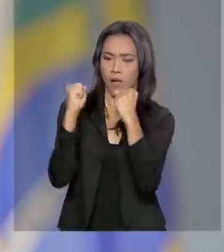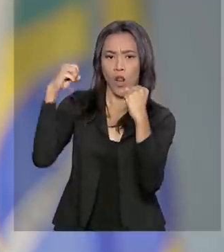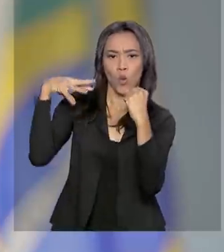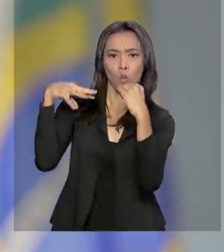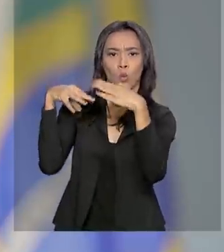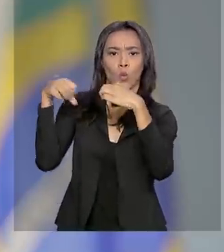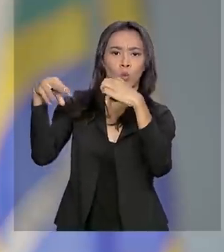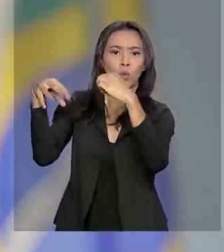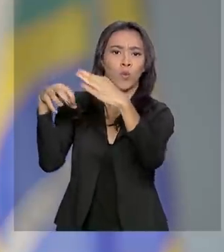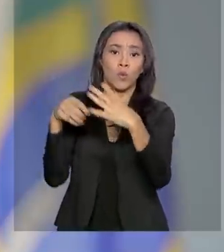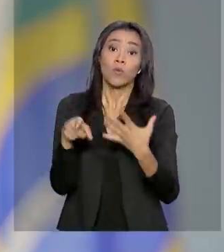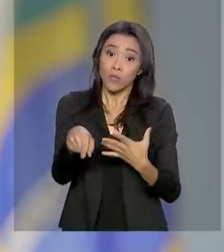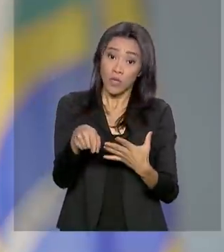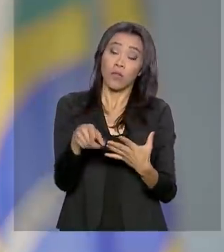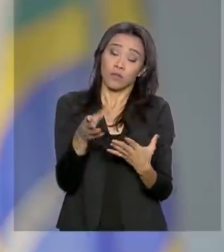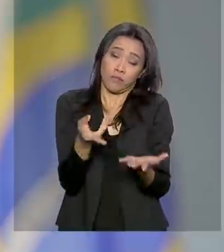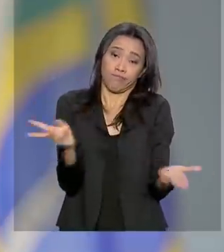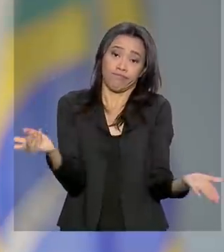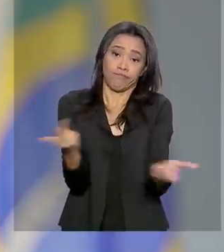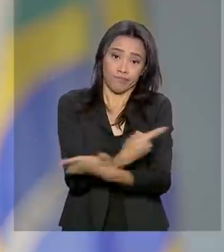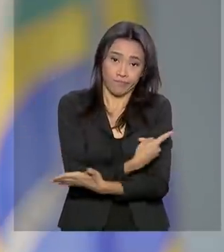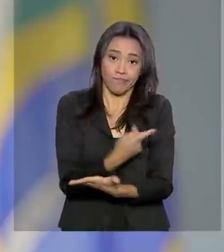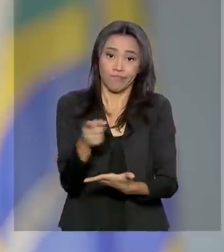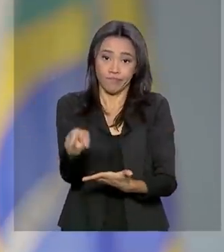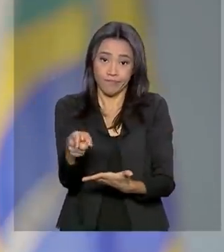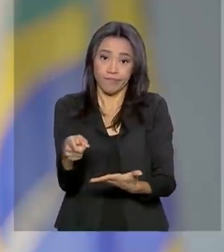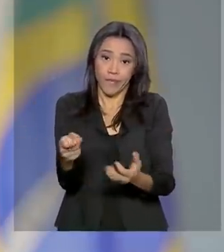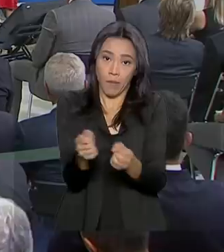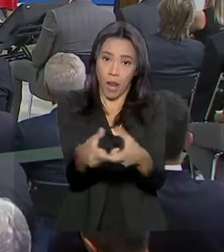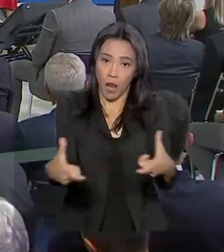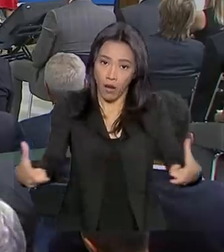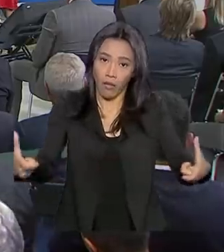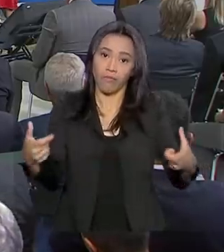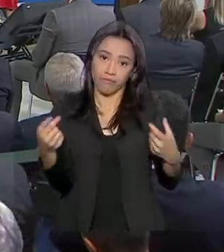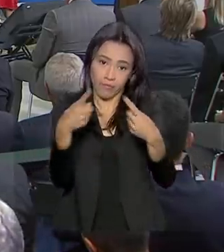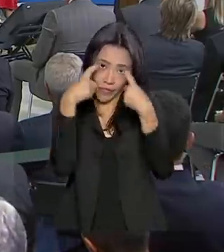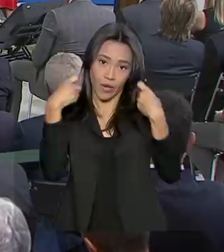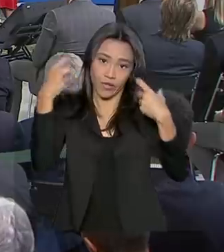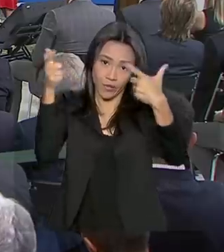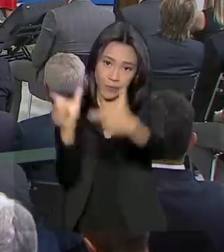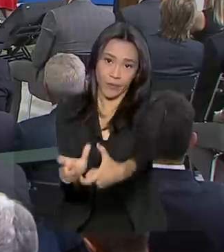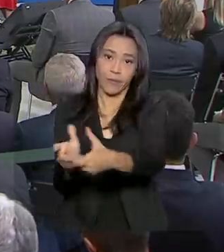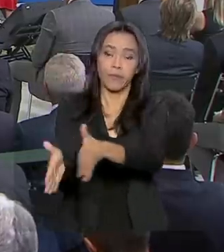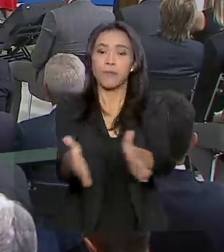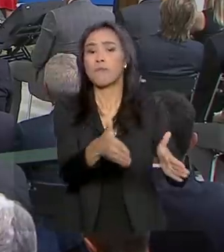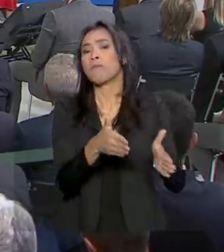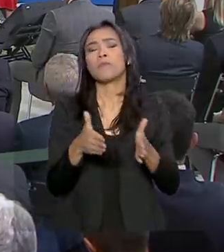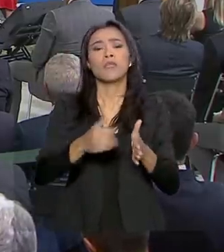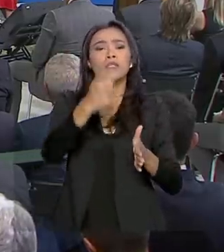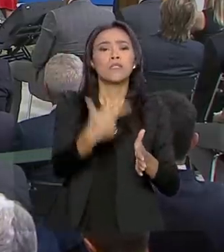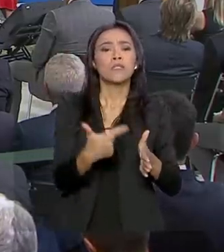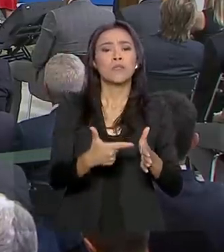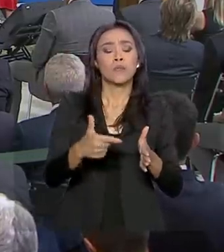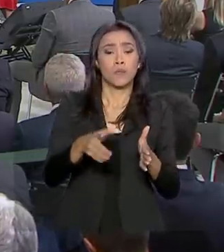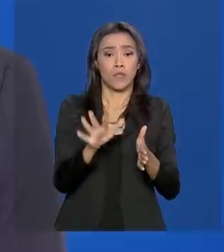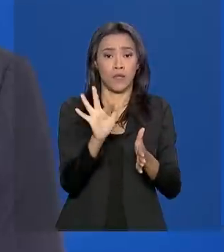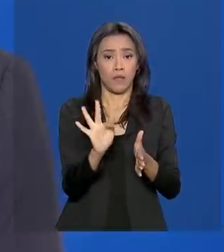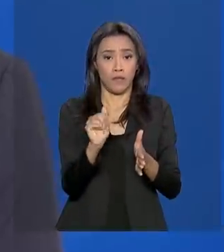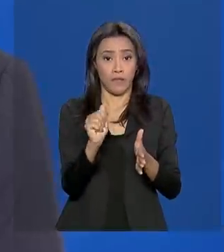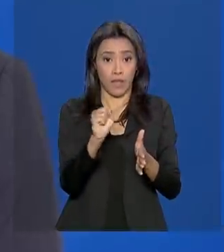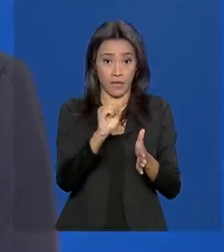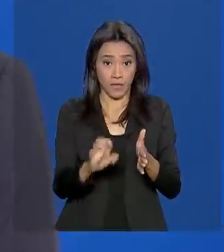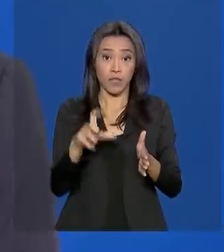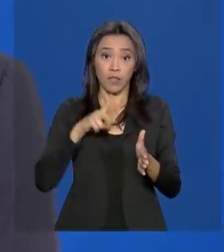que muitas vezes acabam afetando a criminalidade naquele local. Na segunda fase, o projeto vai envolver a participação de